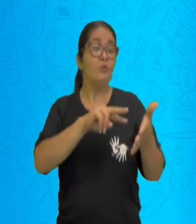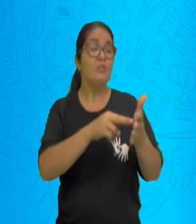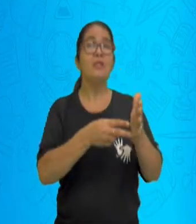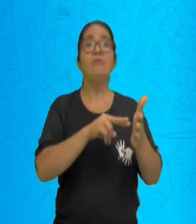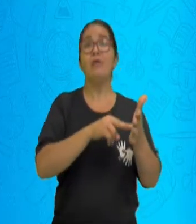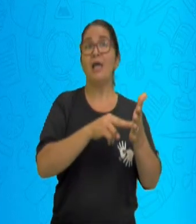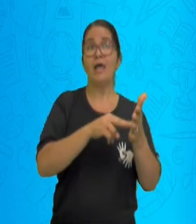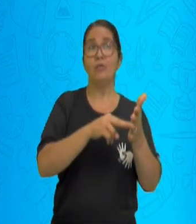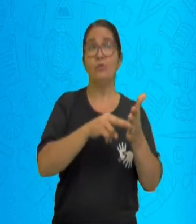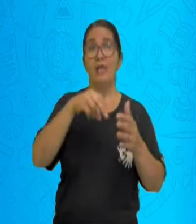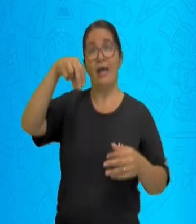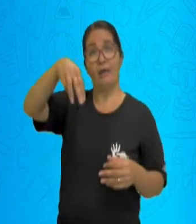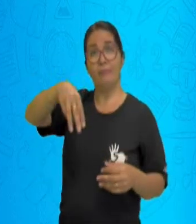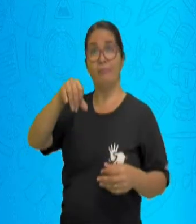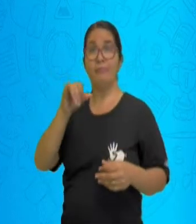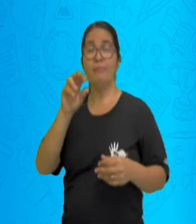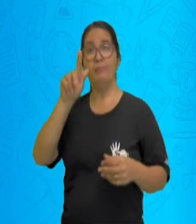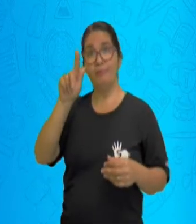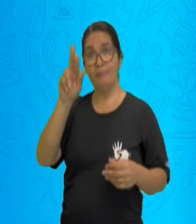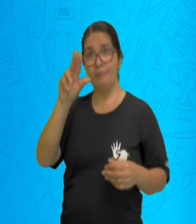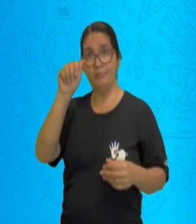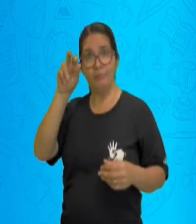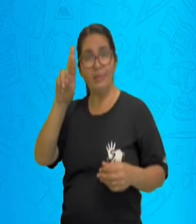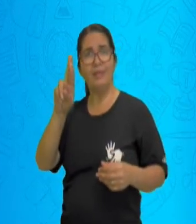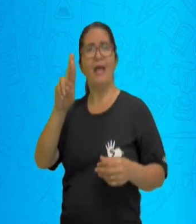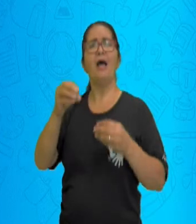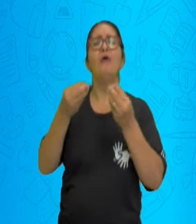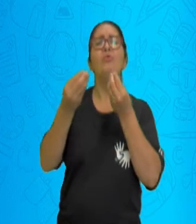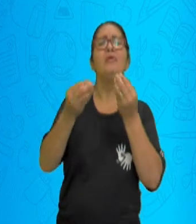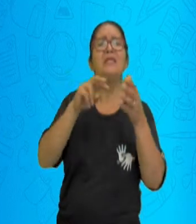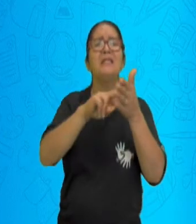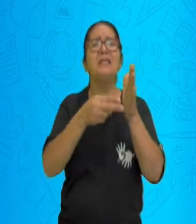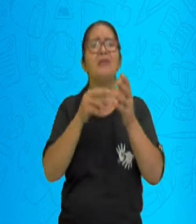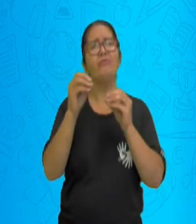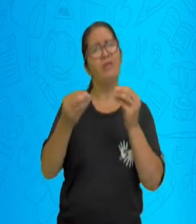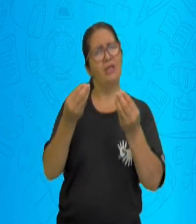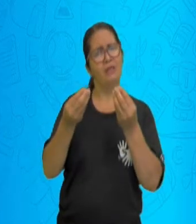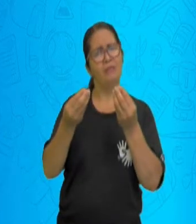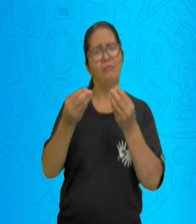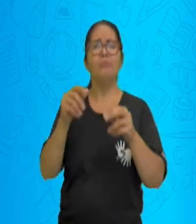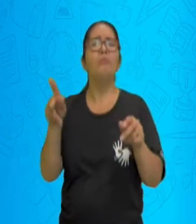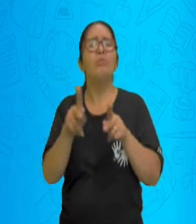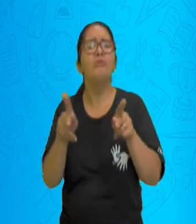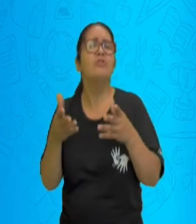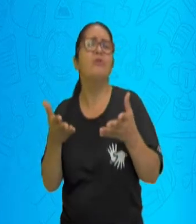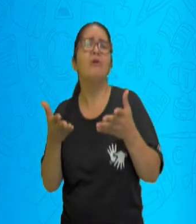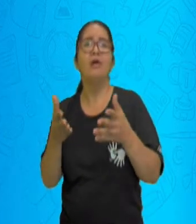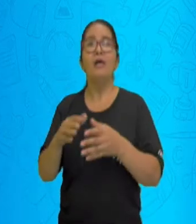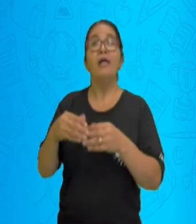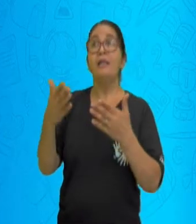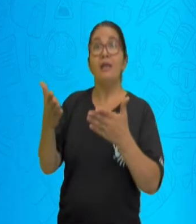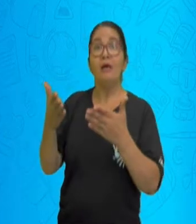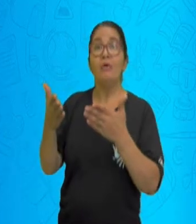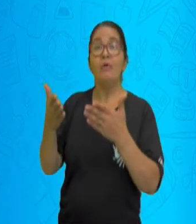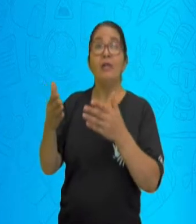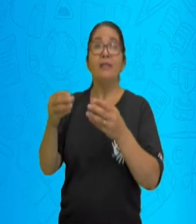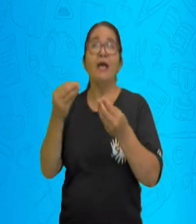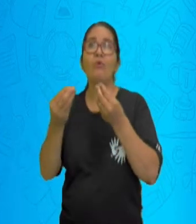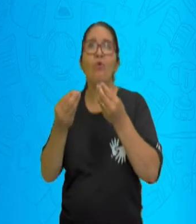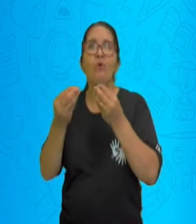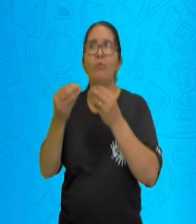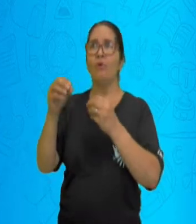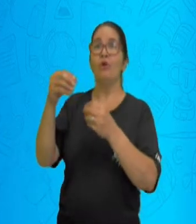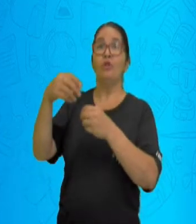imigrar. Vamos ver qual que é o conceito dessas duas palavras. Migrar é relacionada à